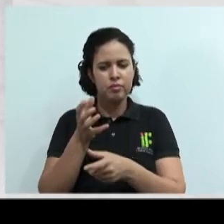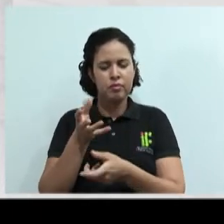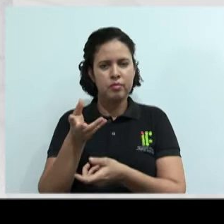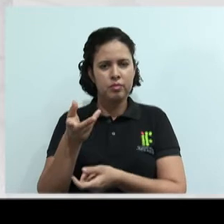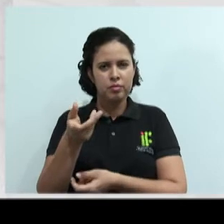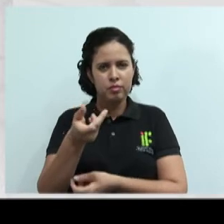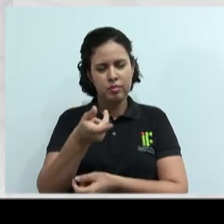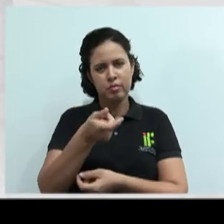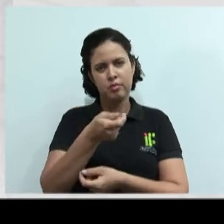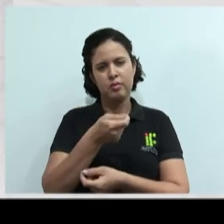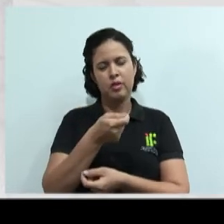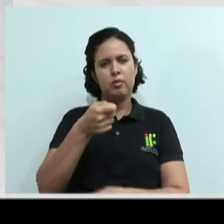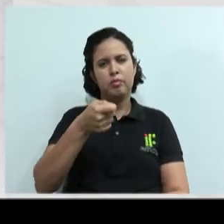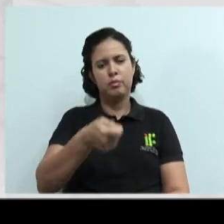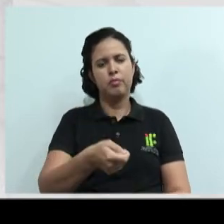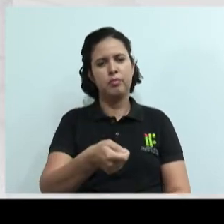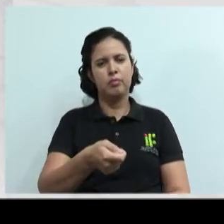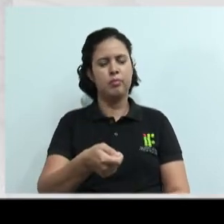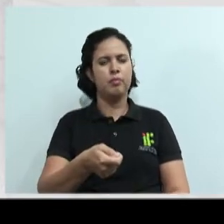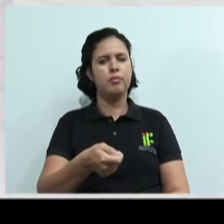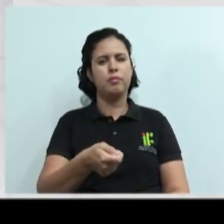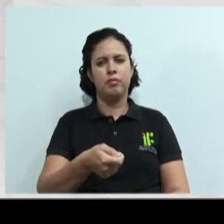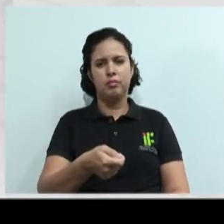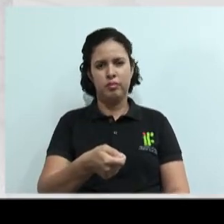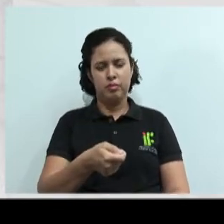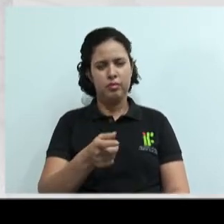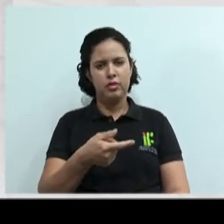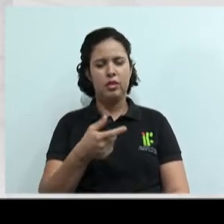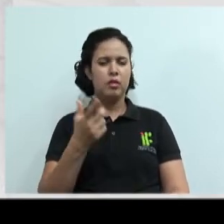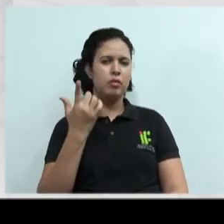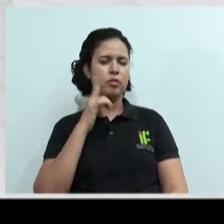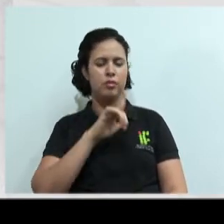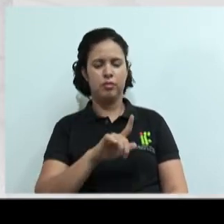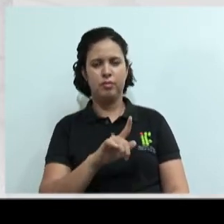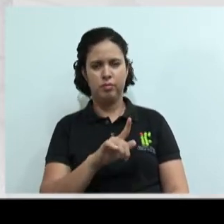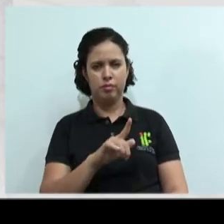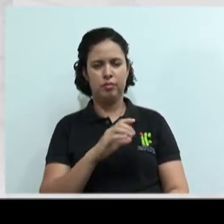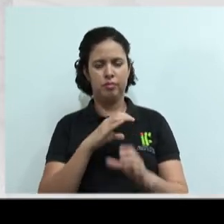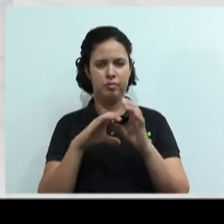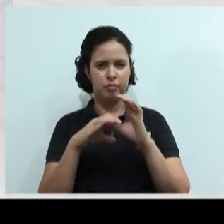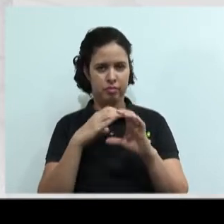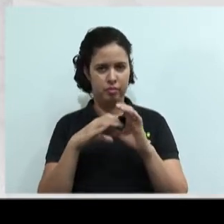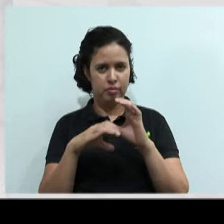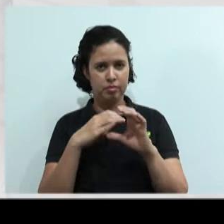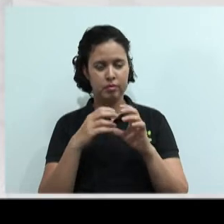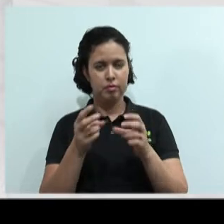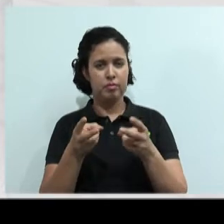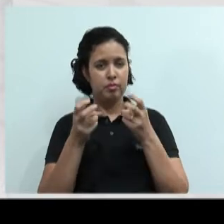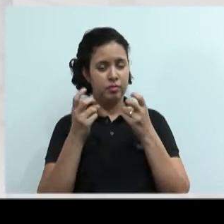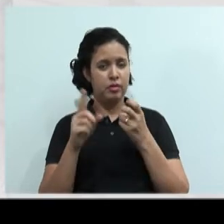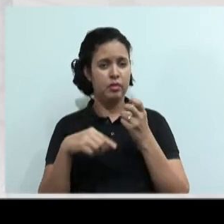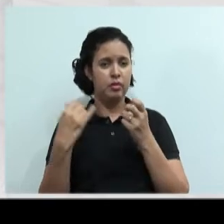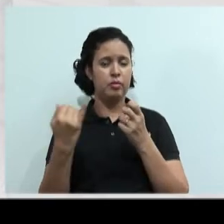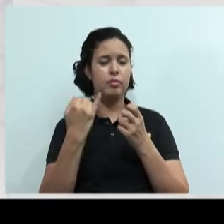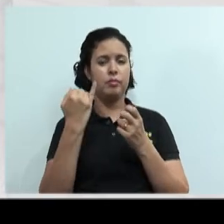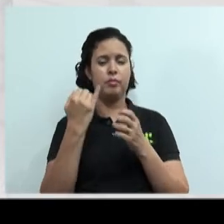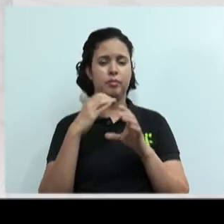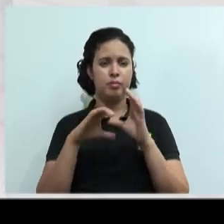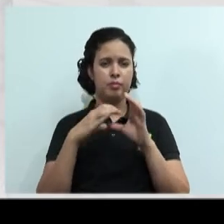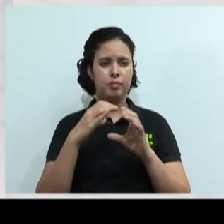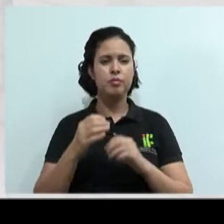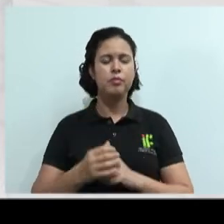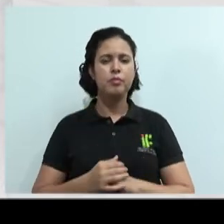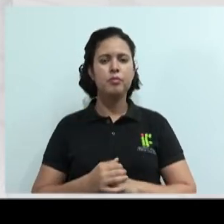impor algo a você, te cativar por meio da comunicação. Então, perceba a importância da comunicação.